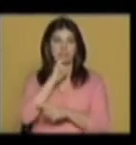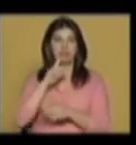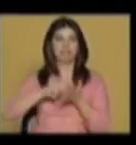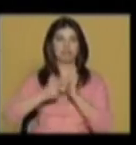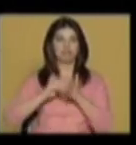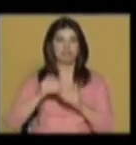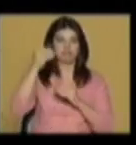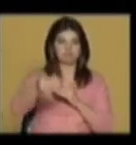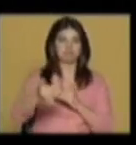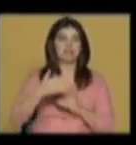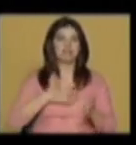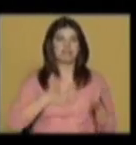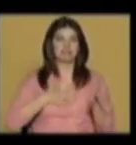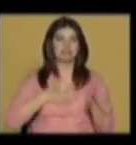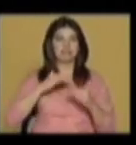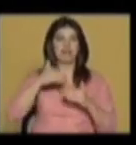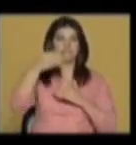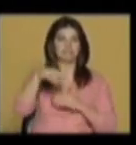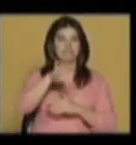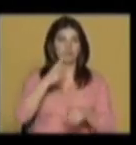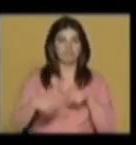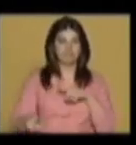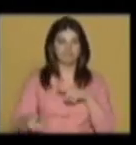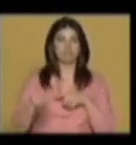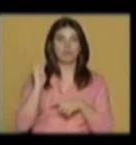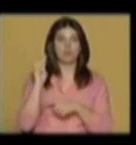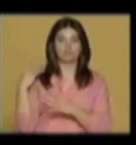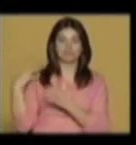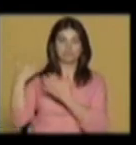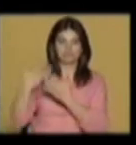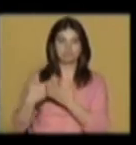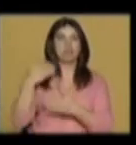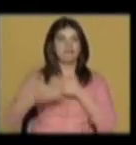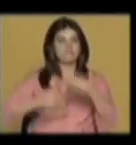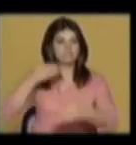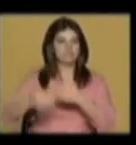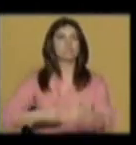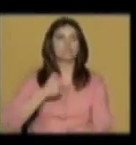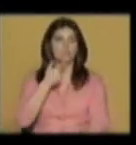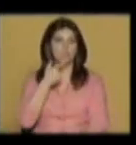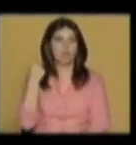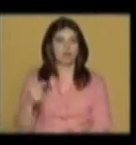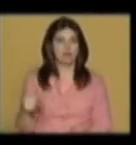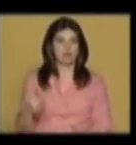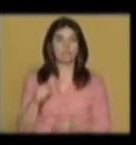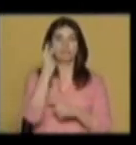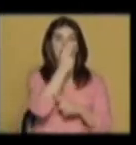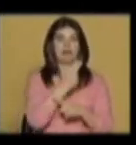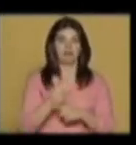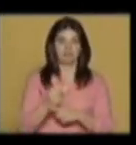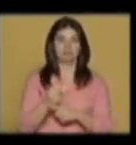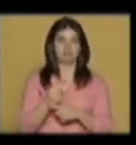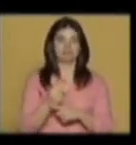e levar a dança para o outro universo? Nestes últimos anos as coisas têm avançado bastante e as artes